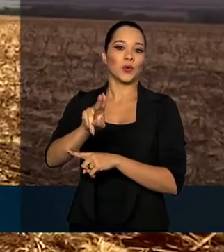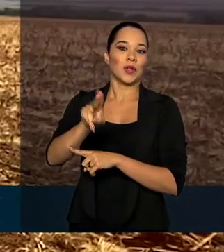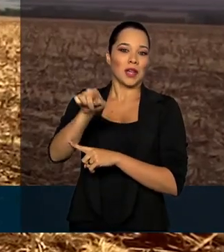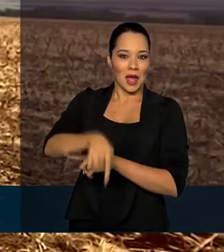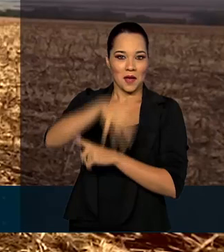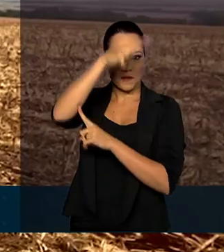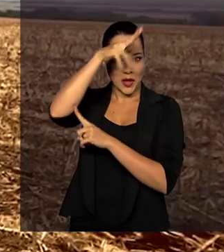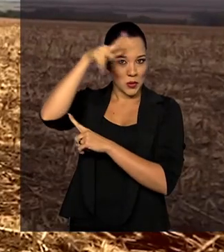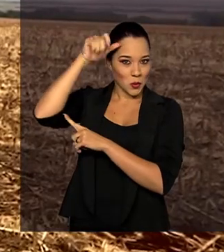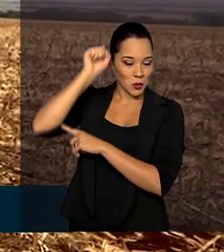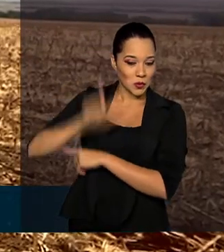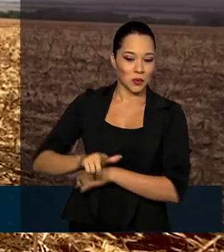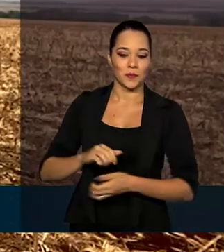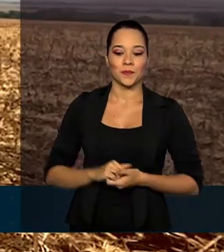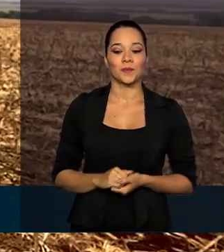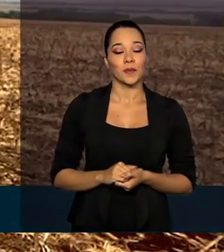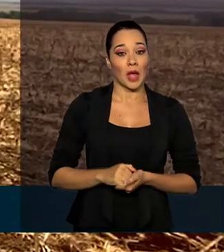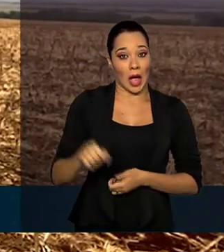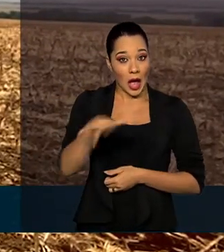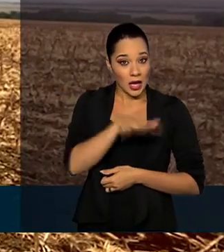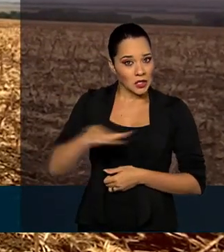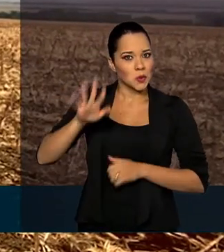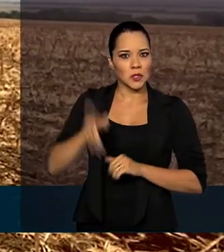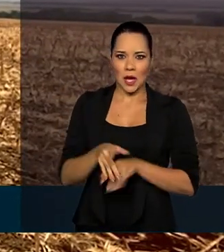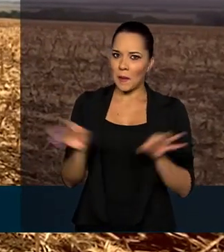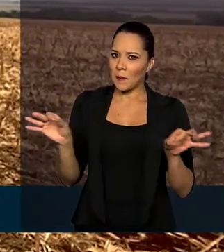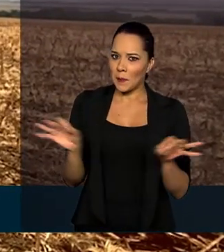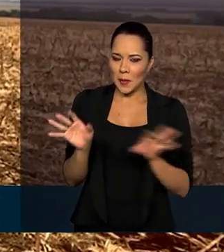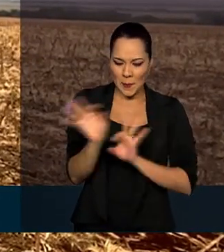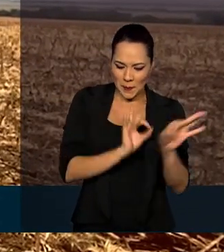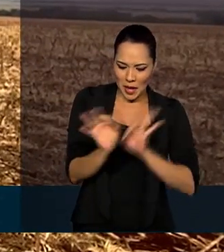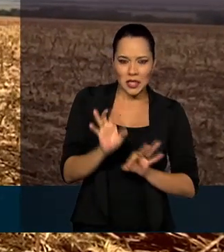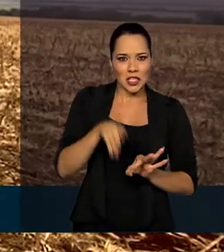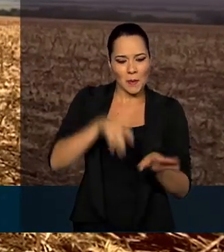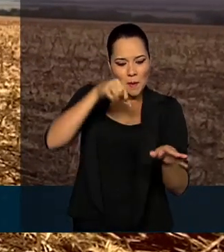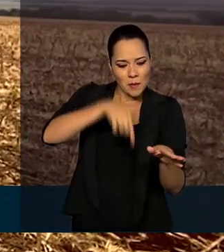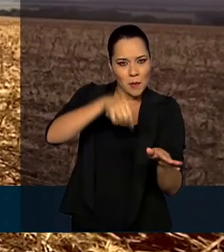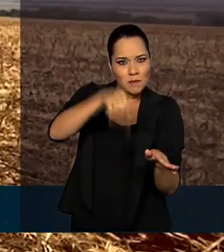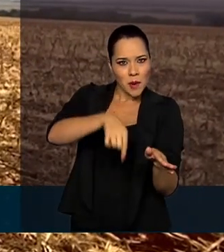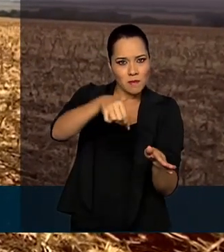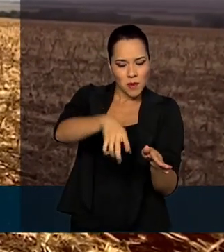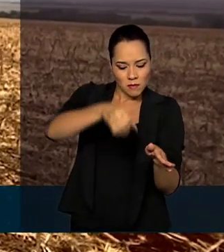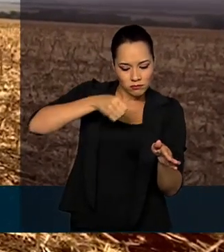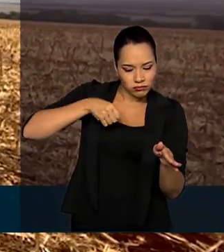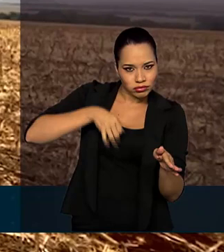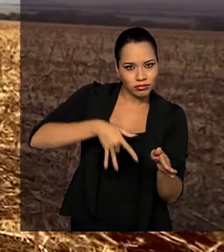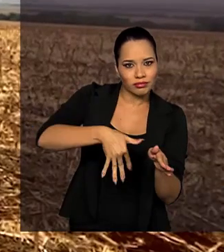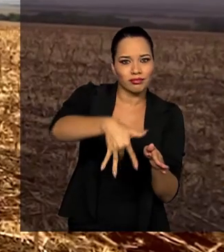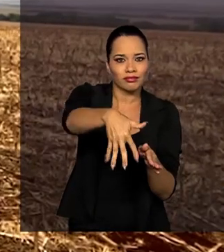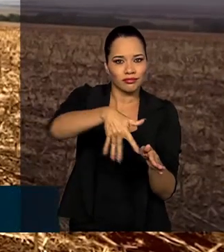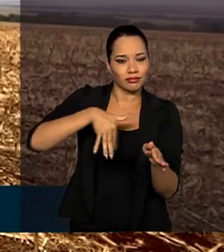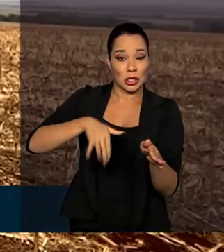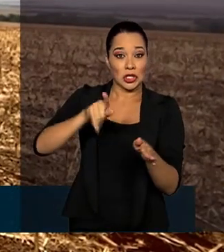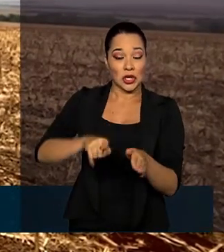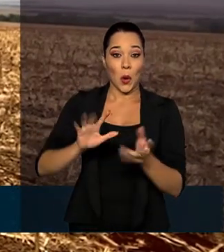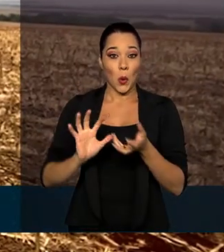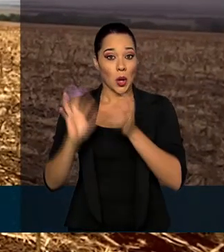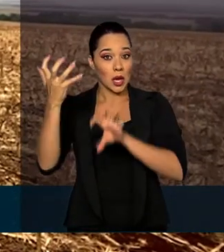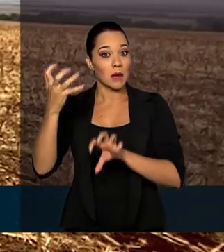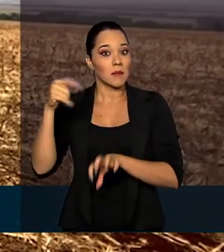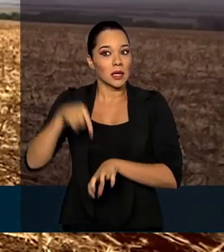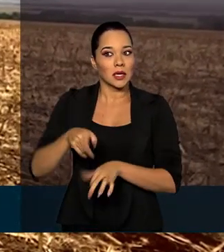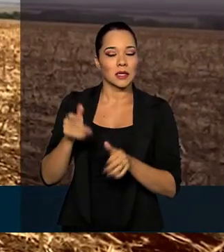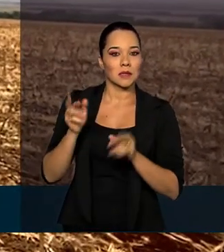A região está totalmente preparada e pronta para colocar a semente no chão. Temos expectativas climáticas aí